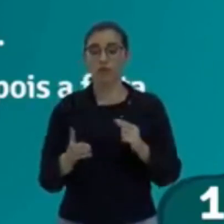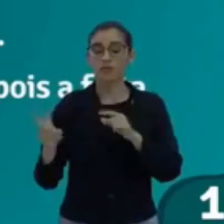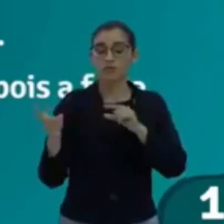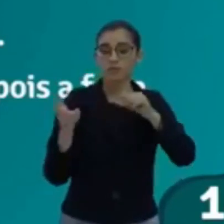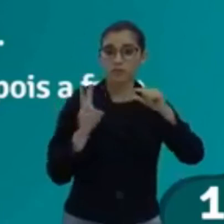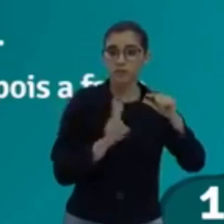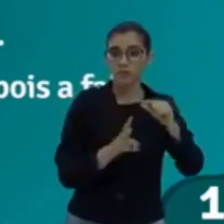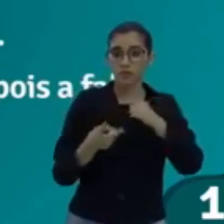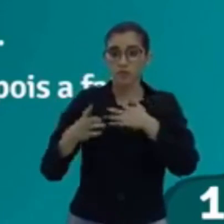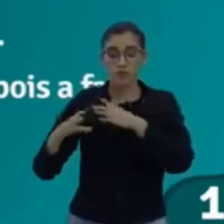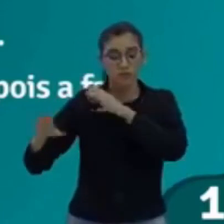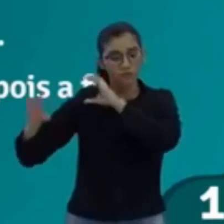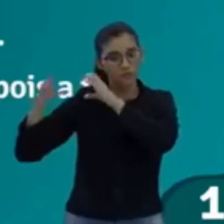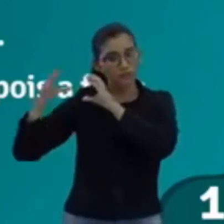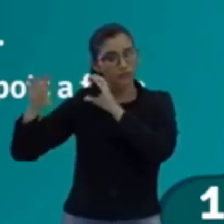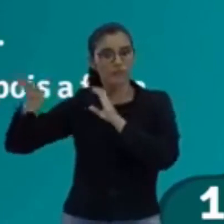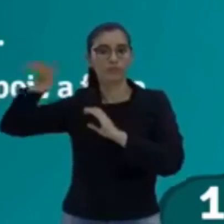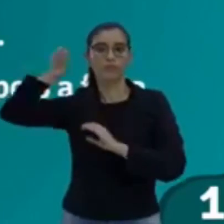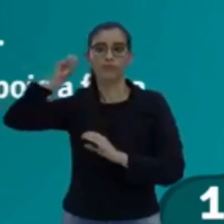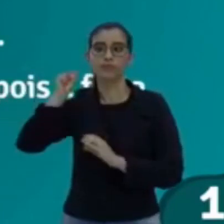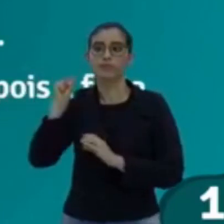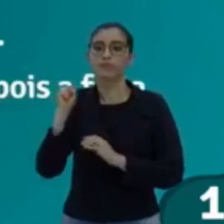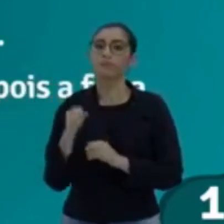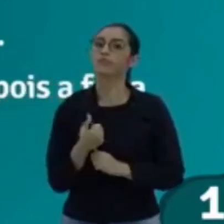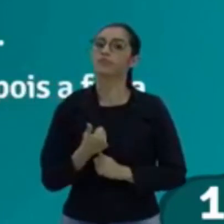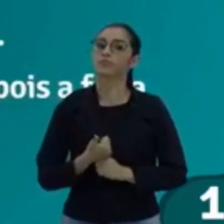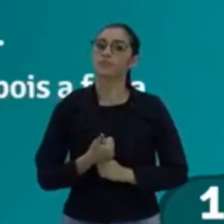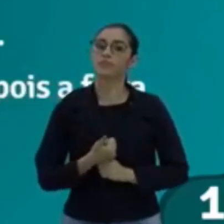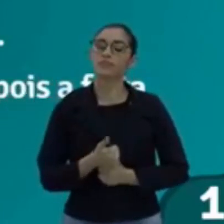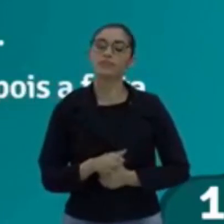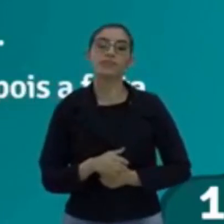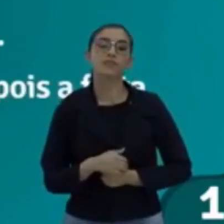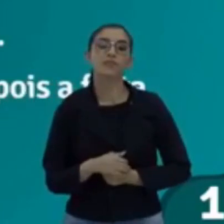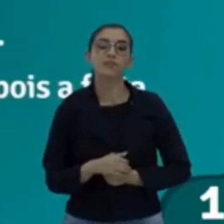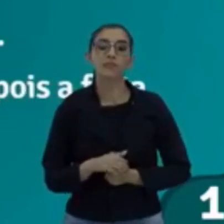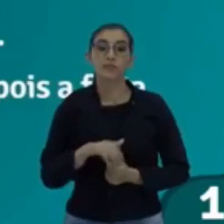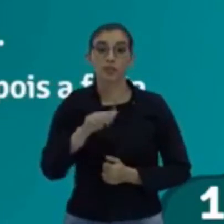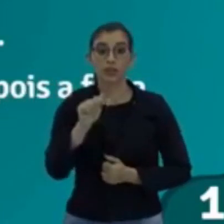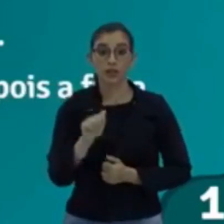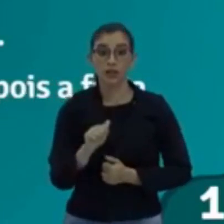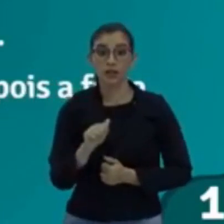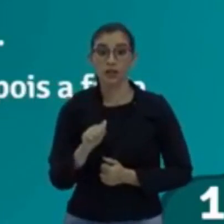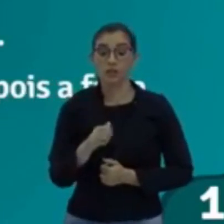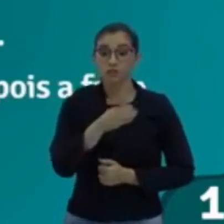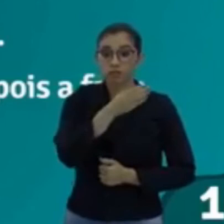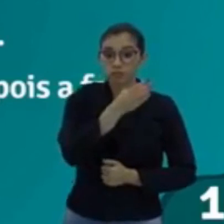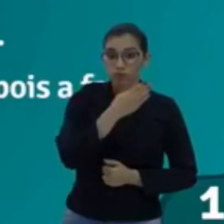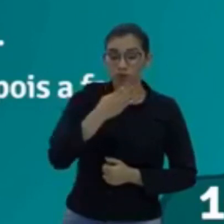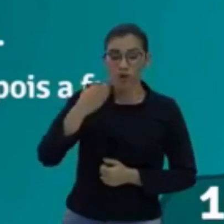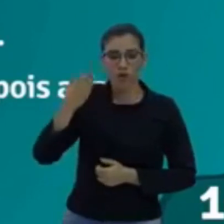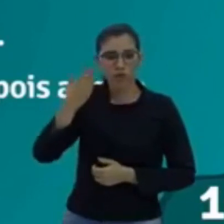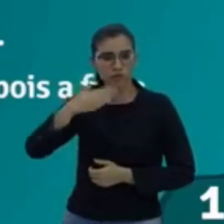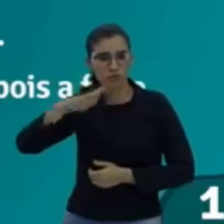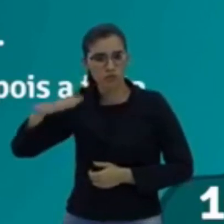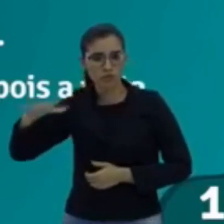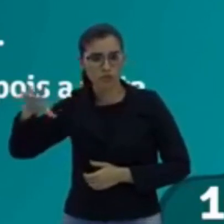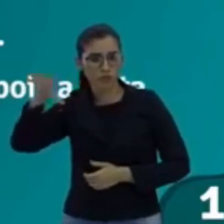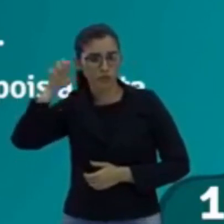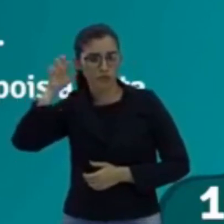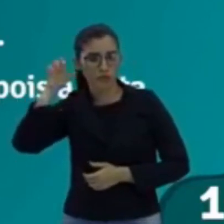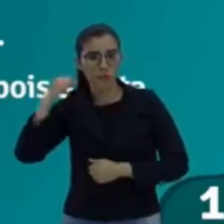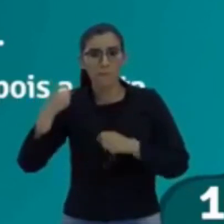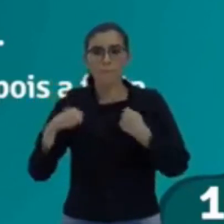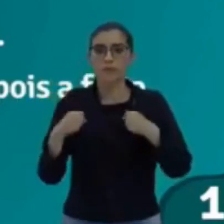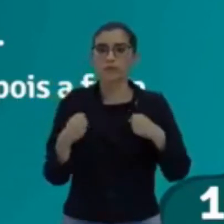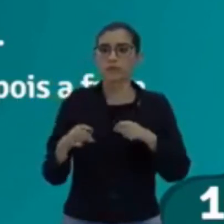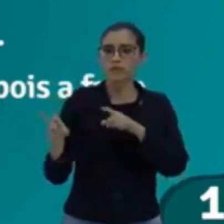propagação das ondas sonoras. Tá bom? Bora lá, letra A. As ondas sonoras possuem a mesma velocidade de propagação em